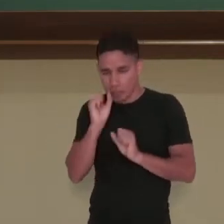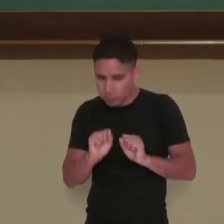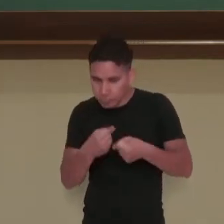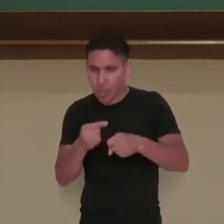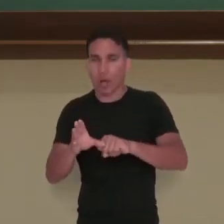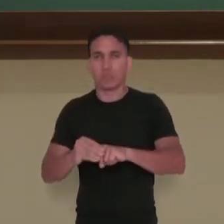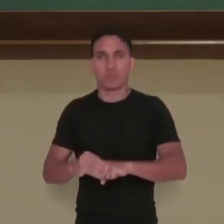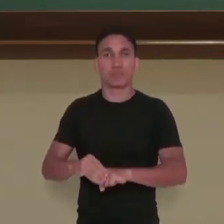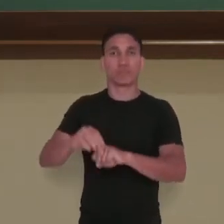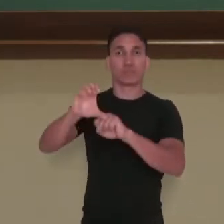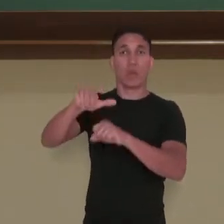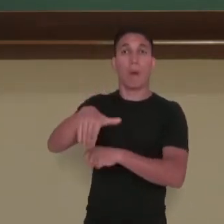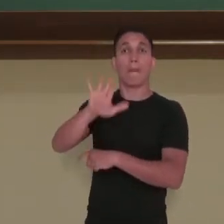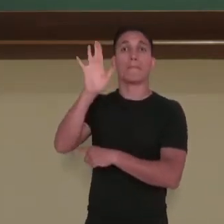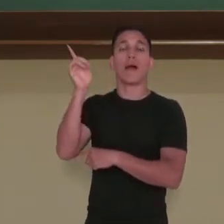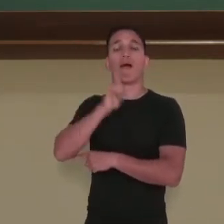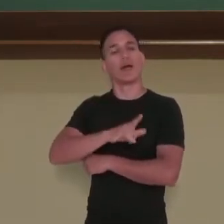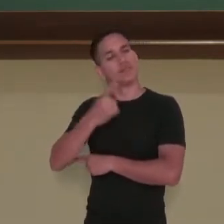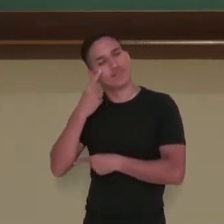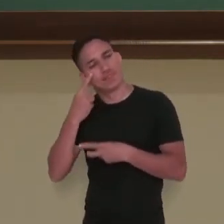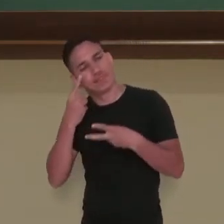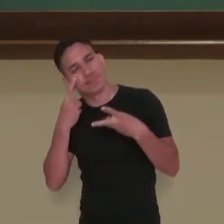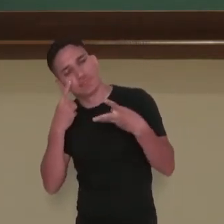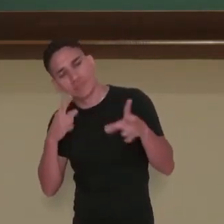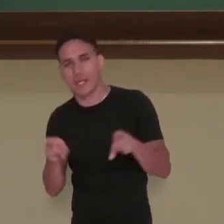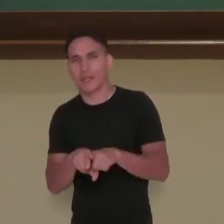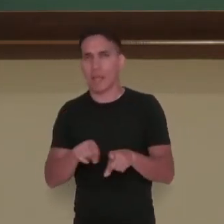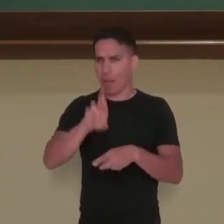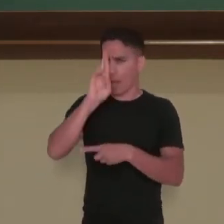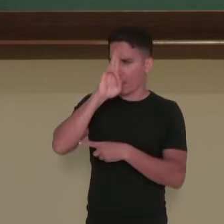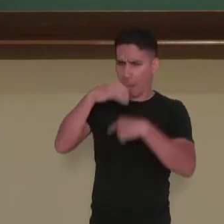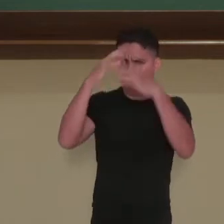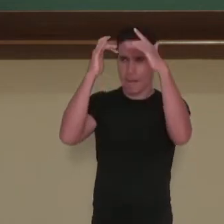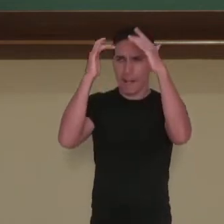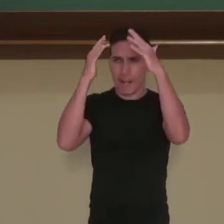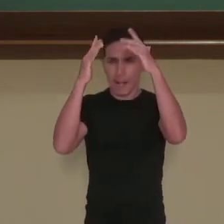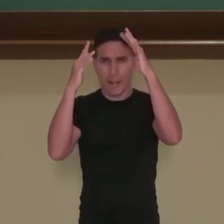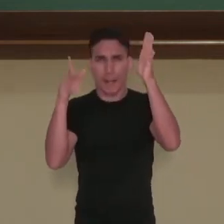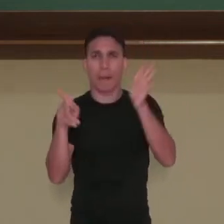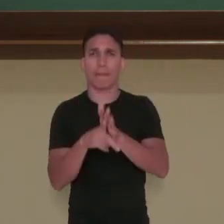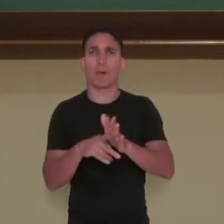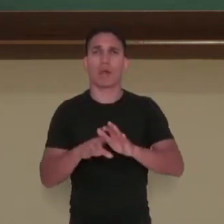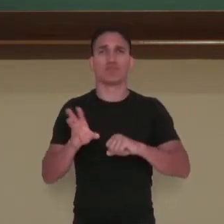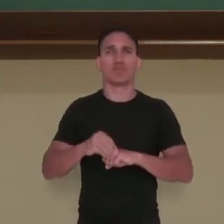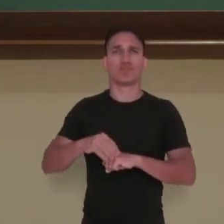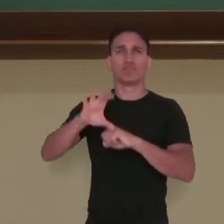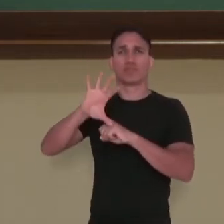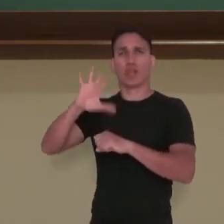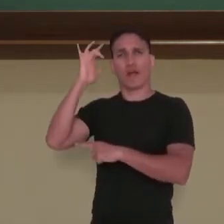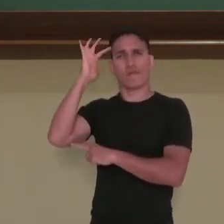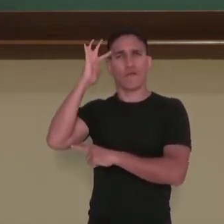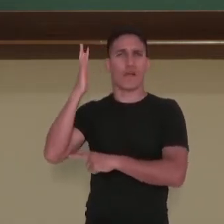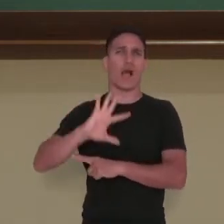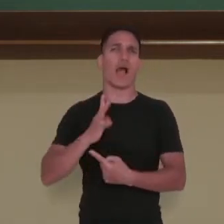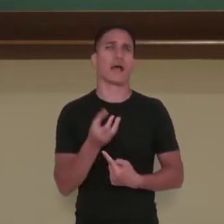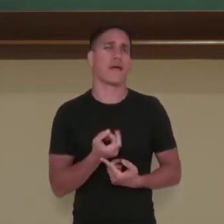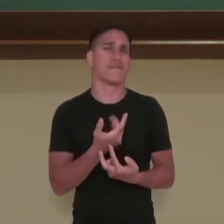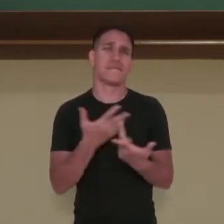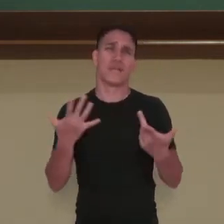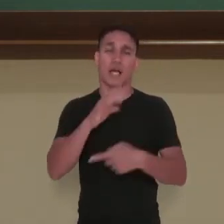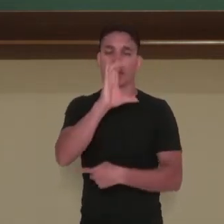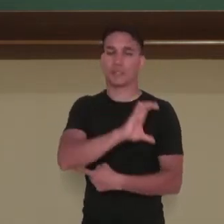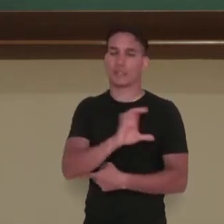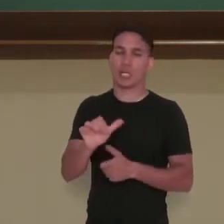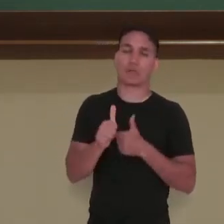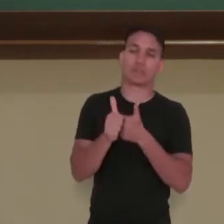evolução científica, a evolução da razão, do pensamento, da ciência, filosofia, arte, muitos foram perseguidos pela Igreja